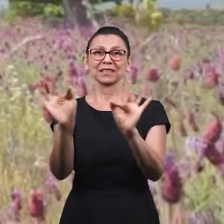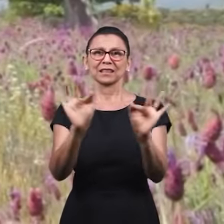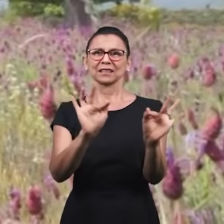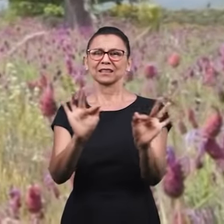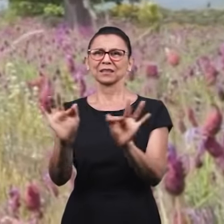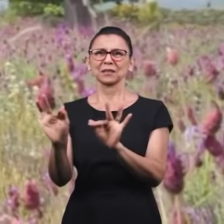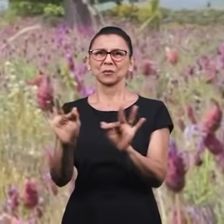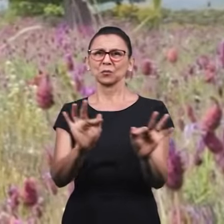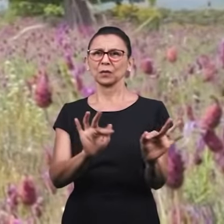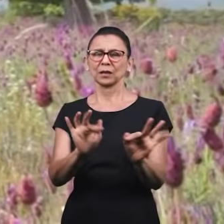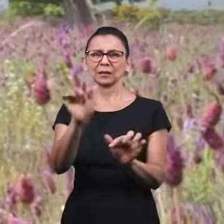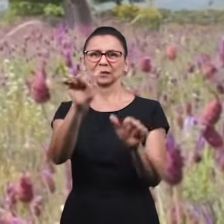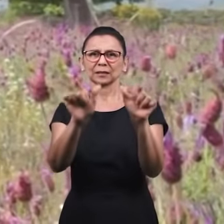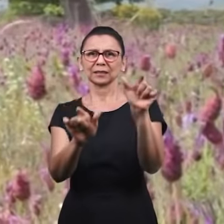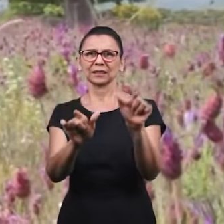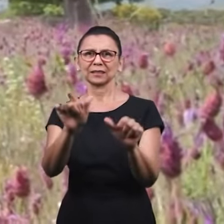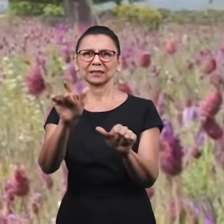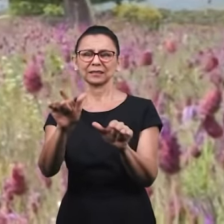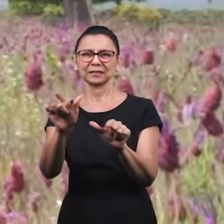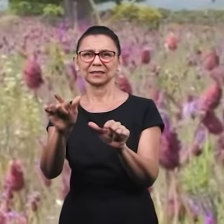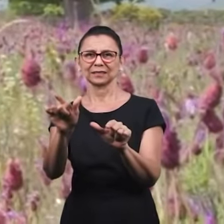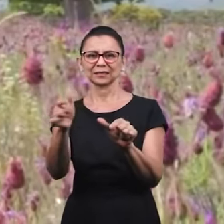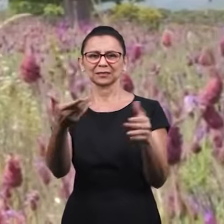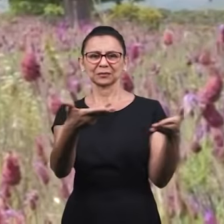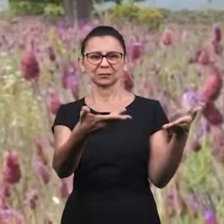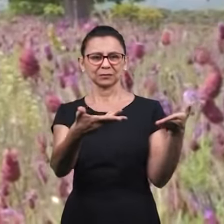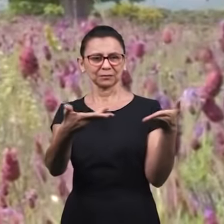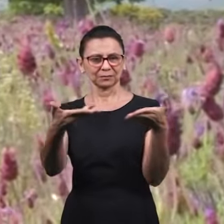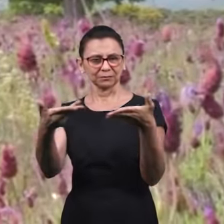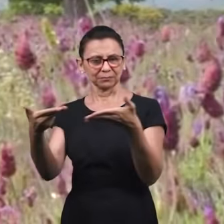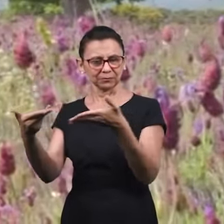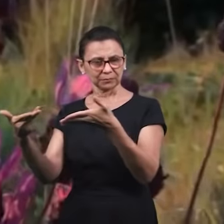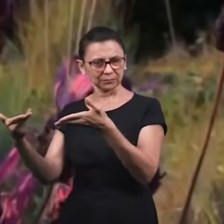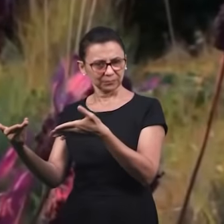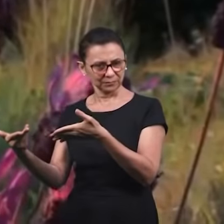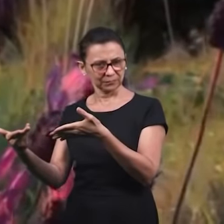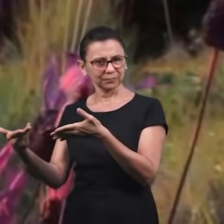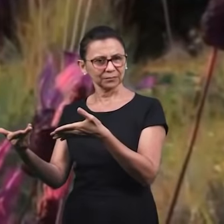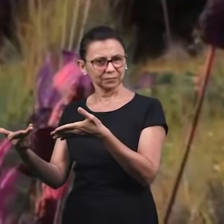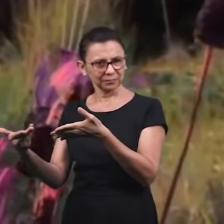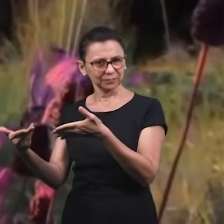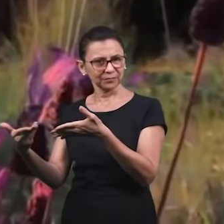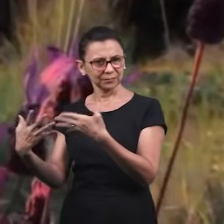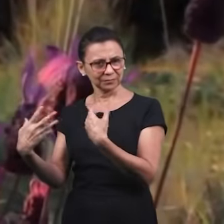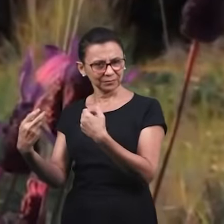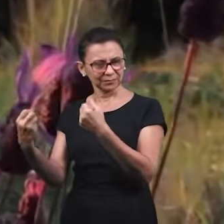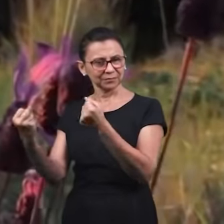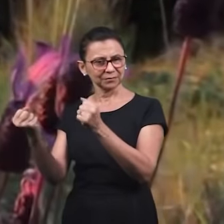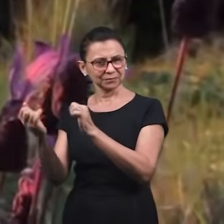Bem-aventurados são aqueles